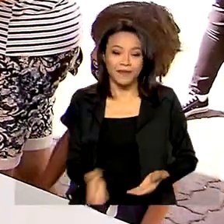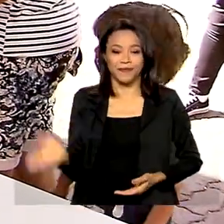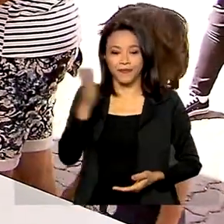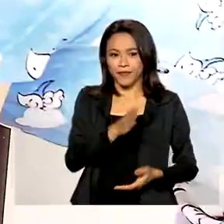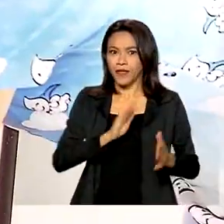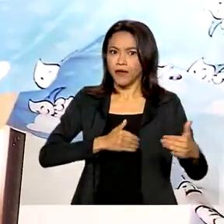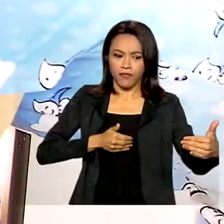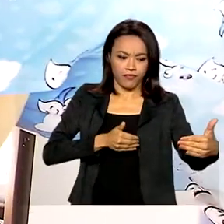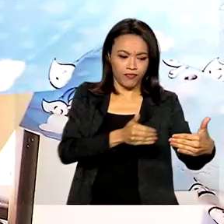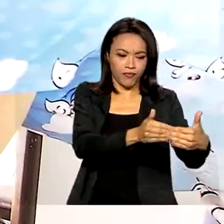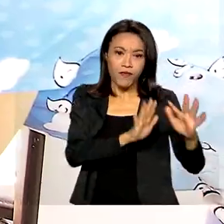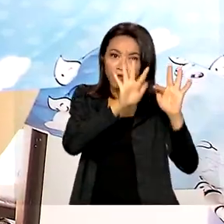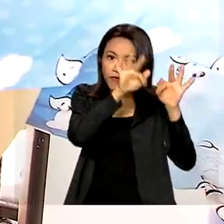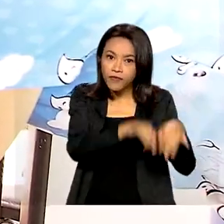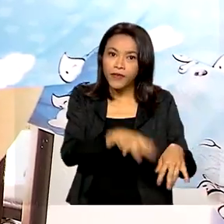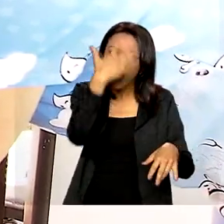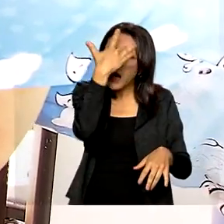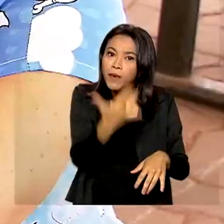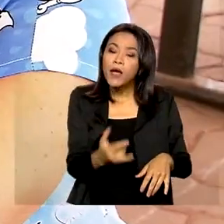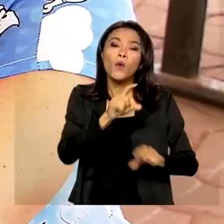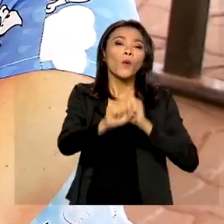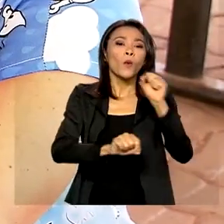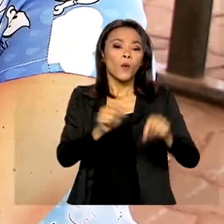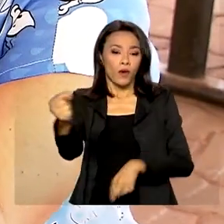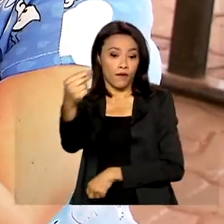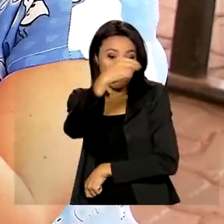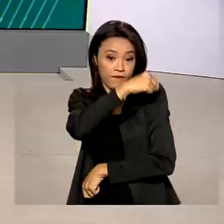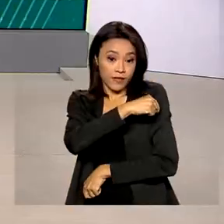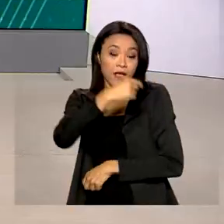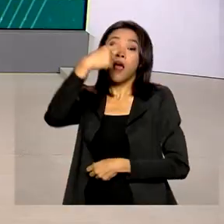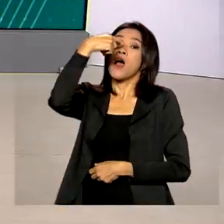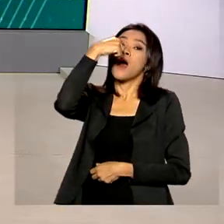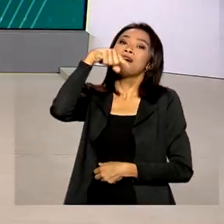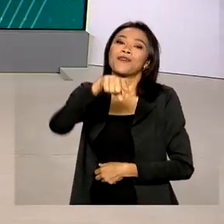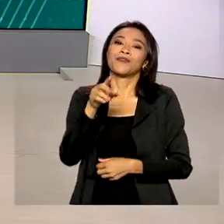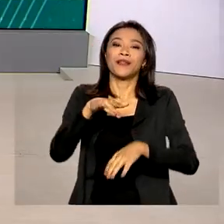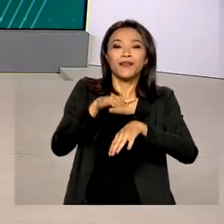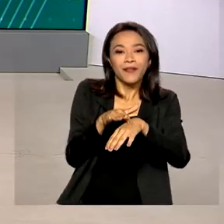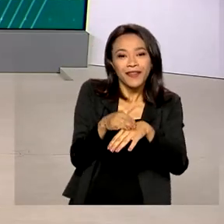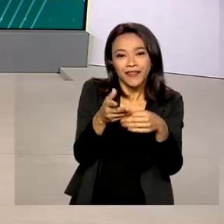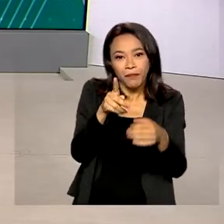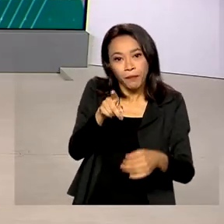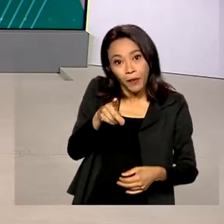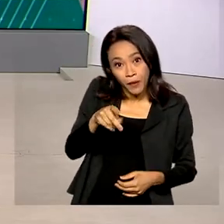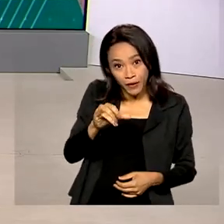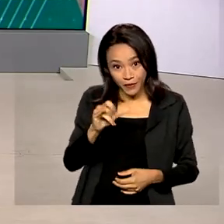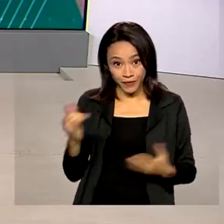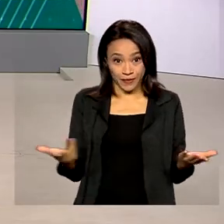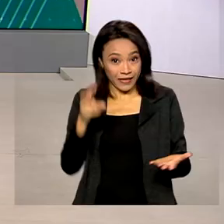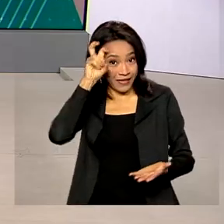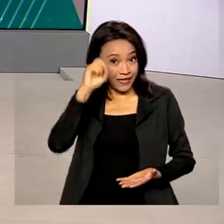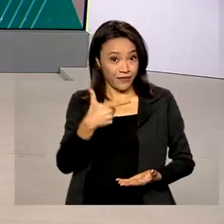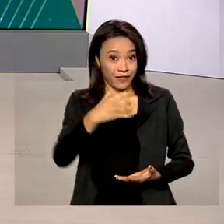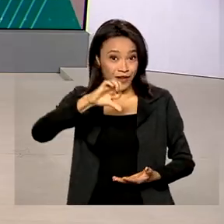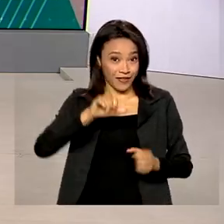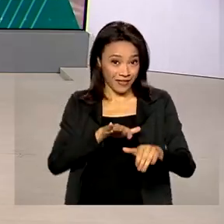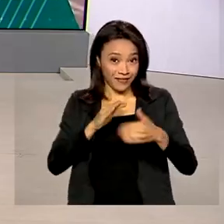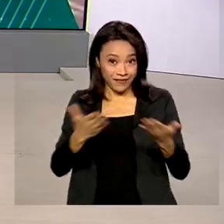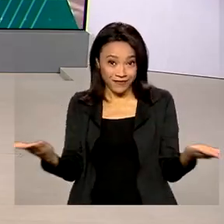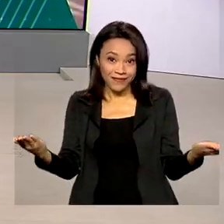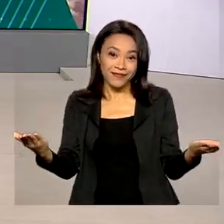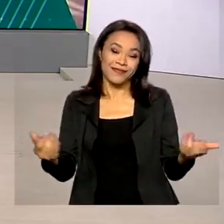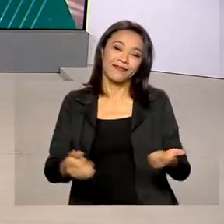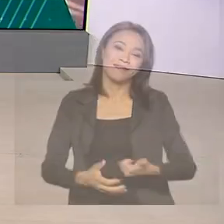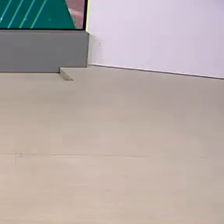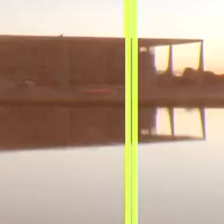Acaba amanhã campanha de vacinação contra polio. Quinta-feira, 29 de setembro. O Brasil em Dia já está